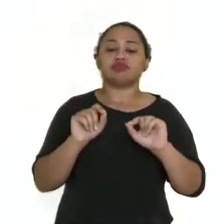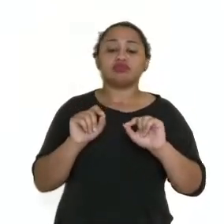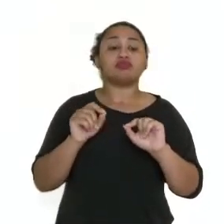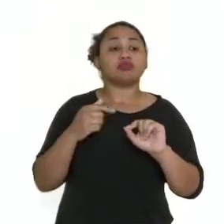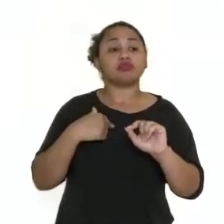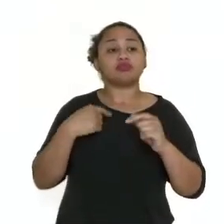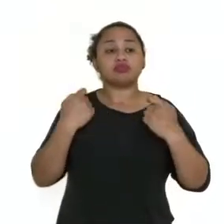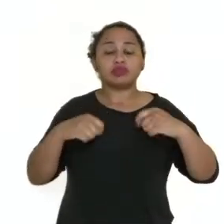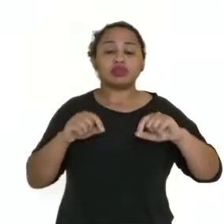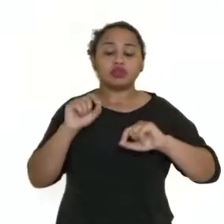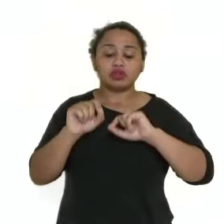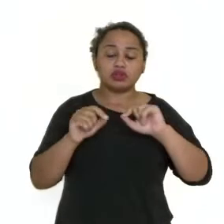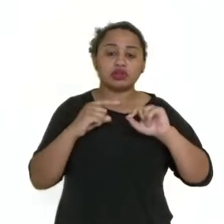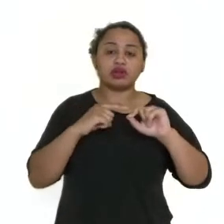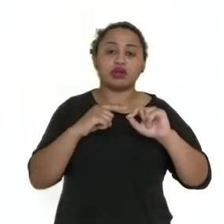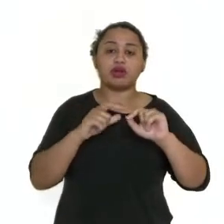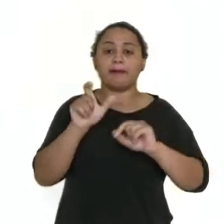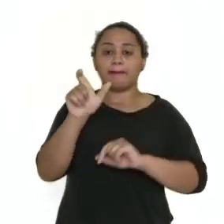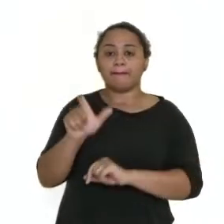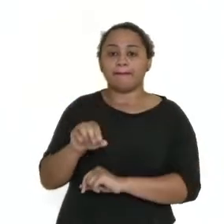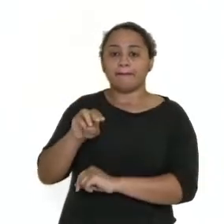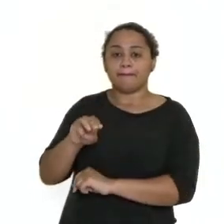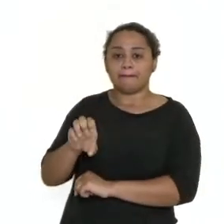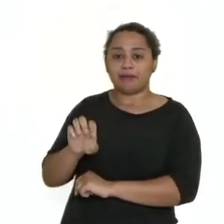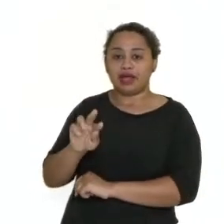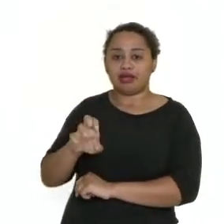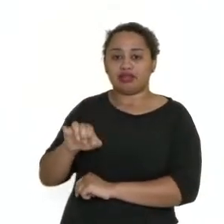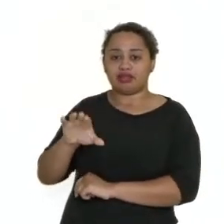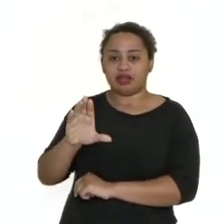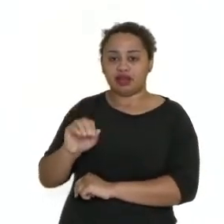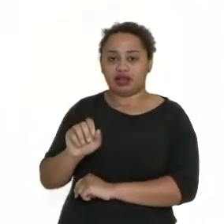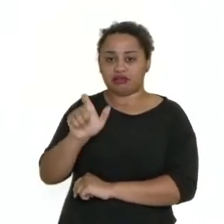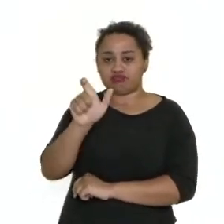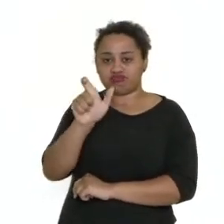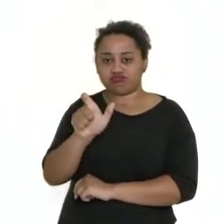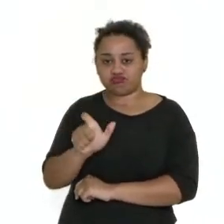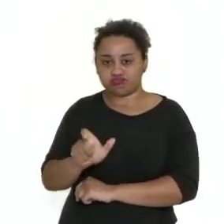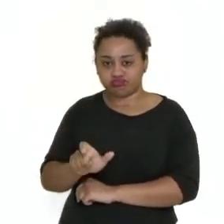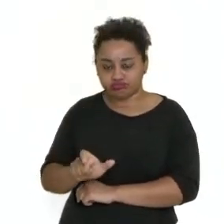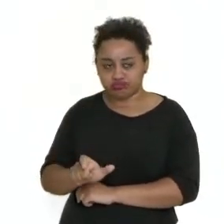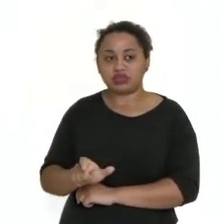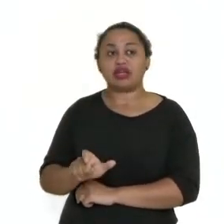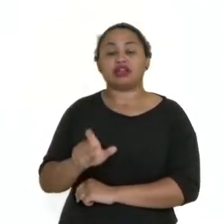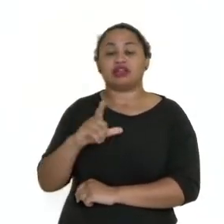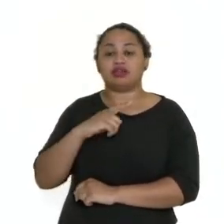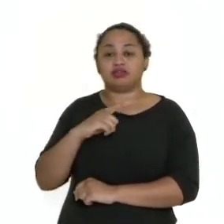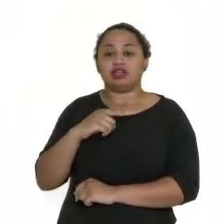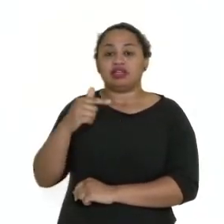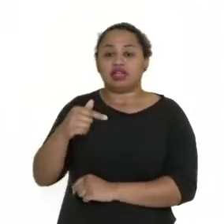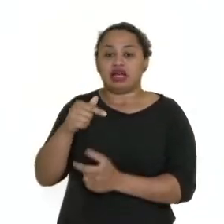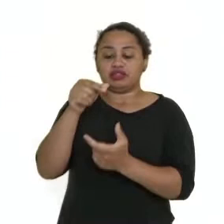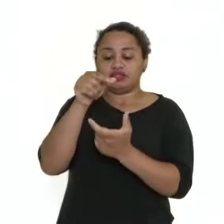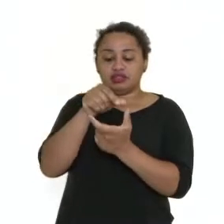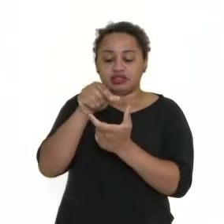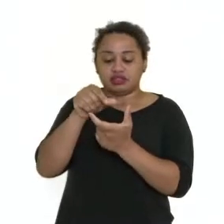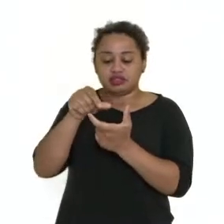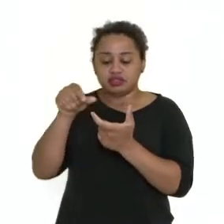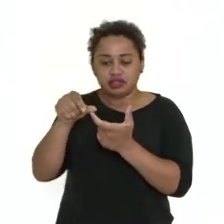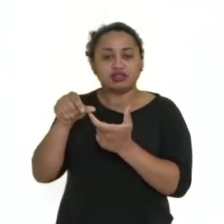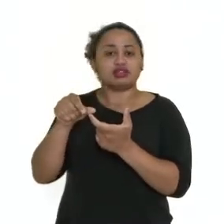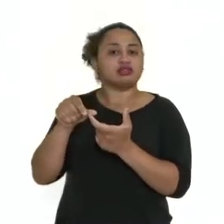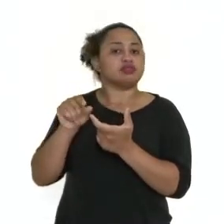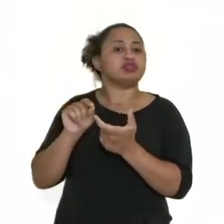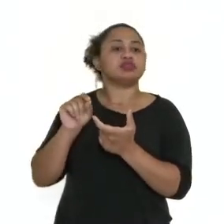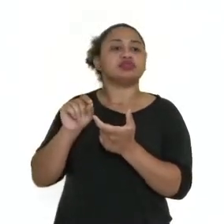precisamos ali ter uma métrica, né? Então, os versos, eles são ali de sete sílabas poéticas. O que é